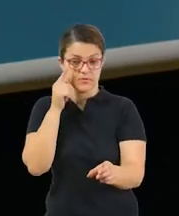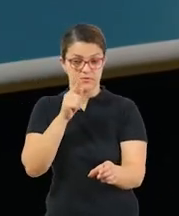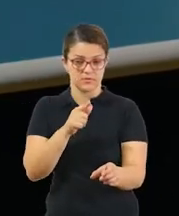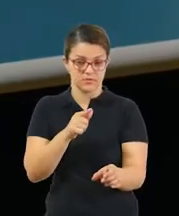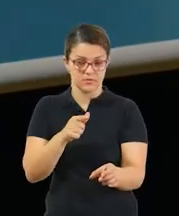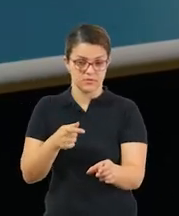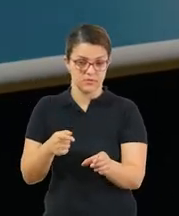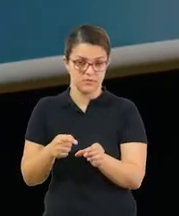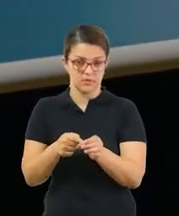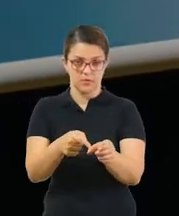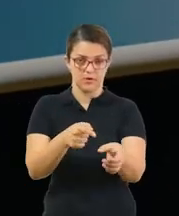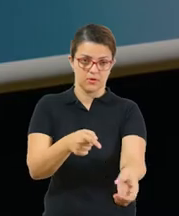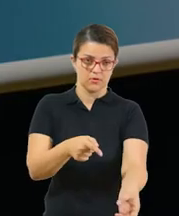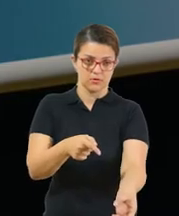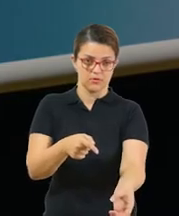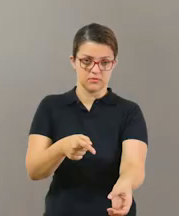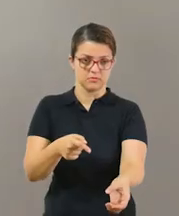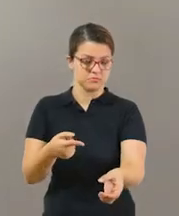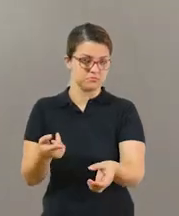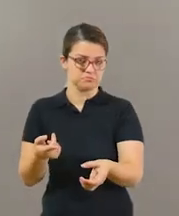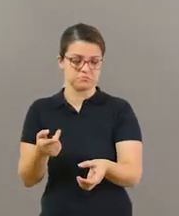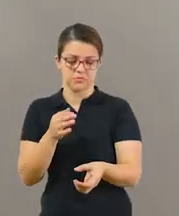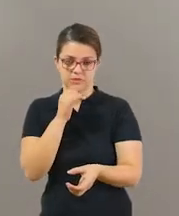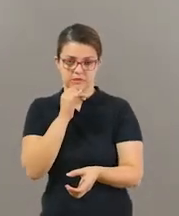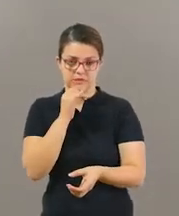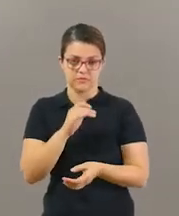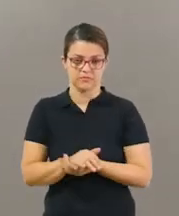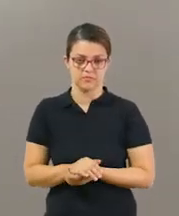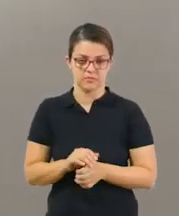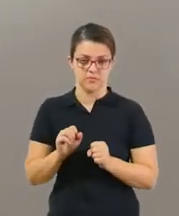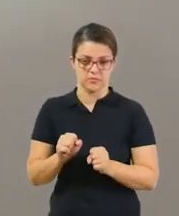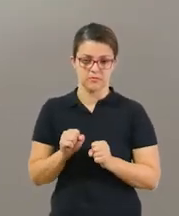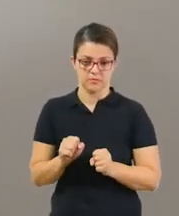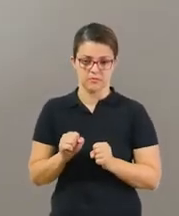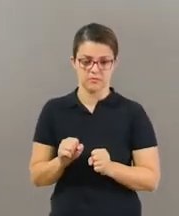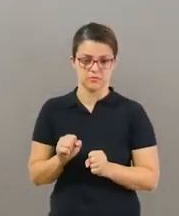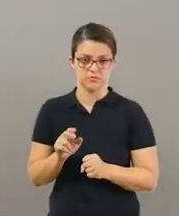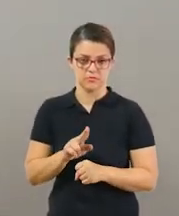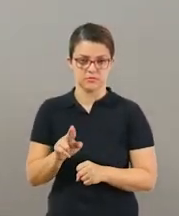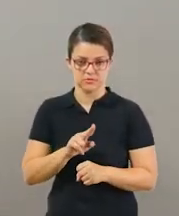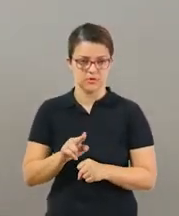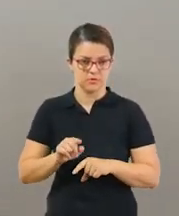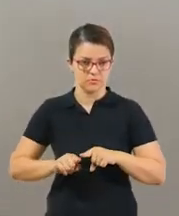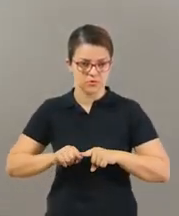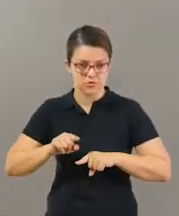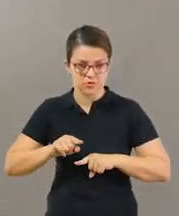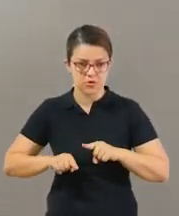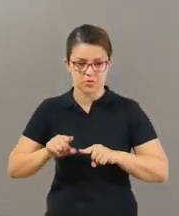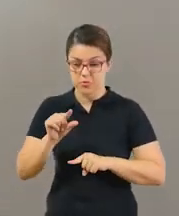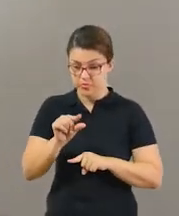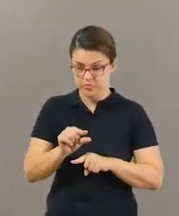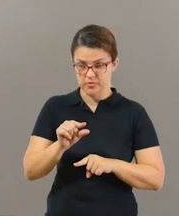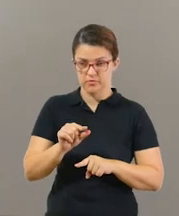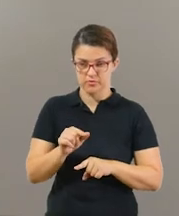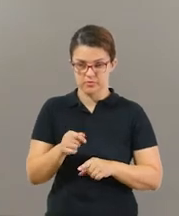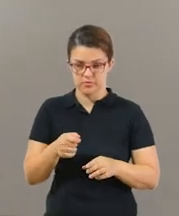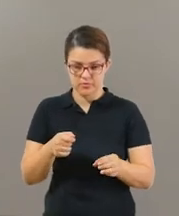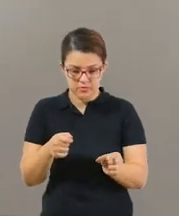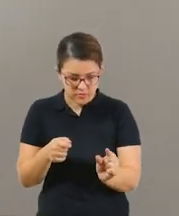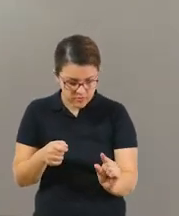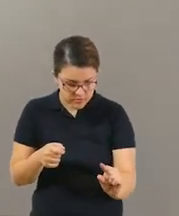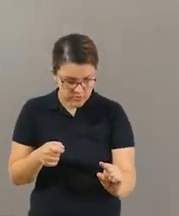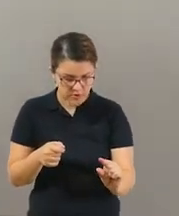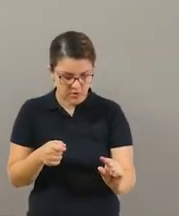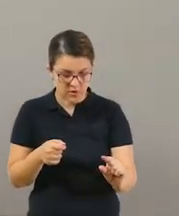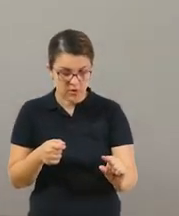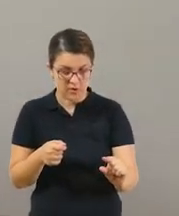ela conseguir derrubar a caixa, ok? Esse é um exemplo. Você pode também adotar objetos menores para ele conseguir controlar melhor